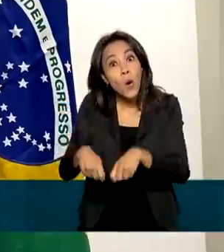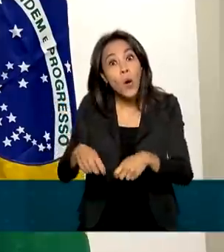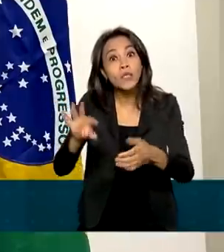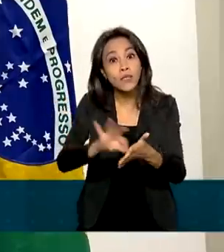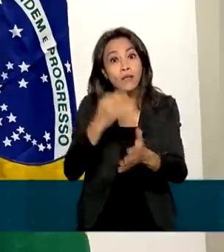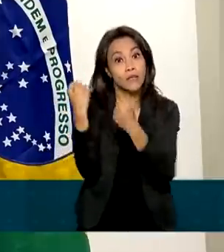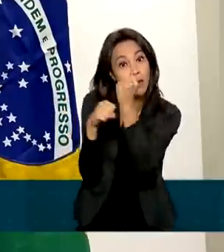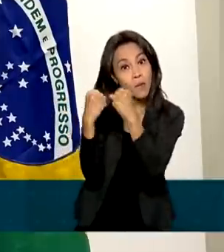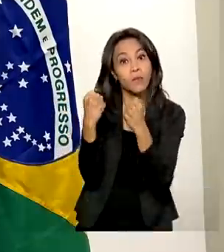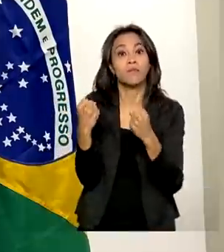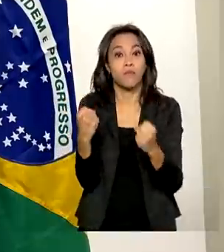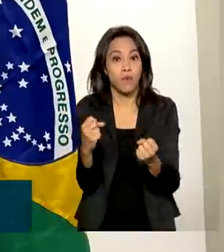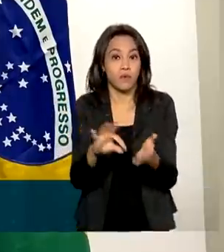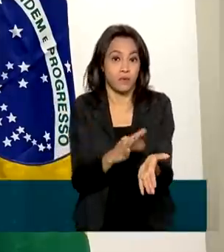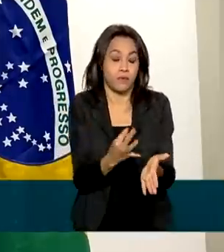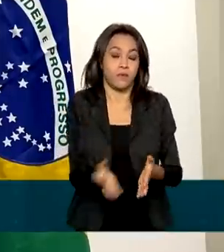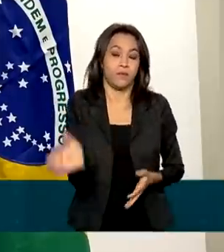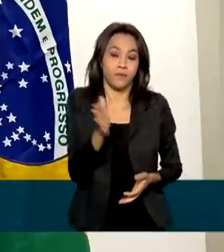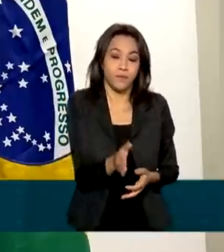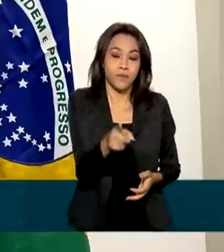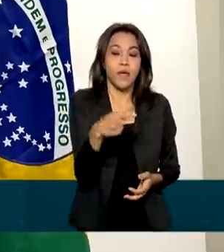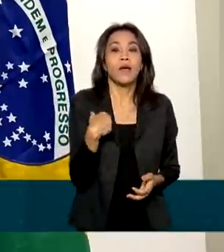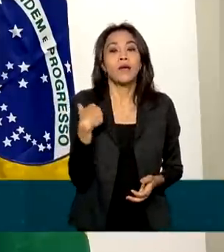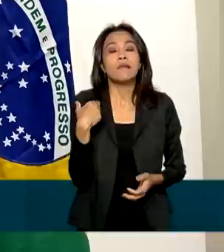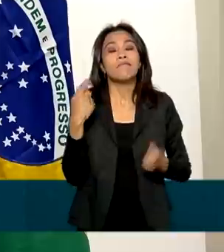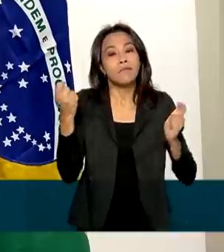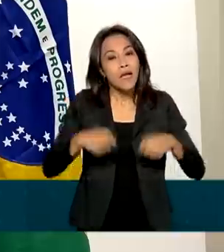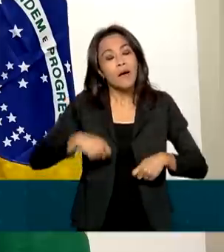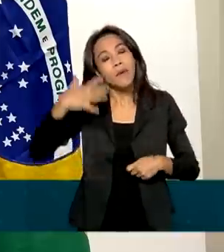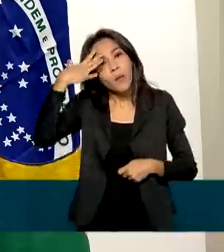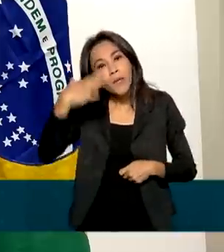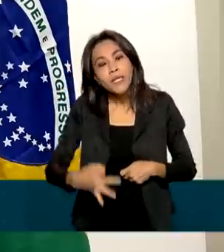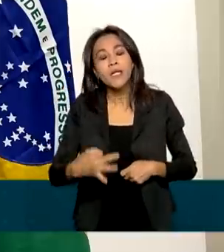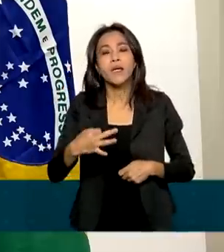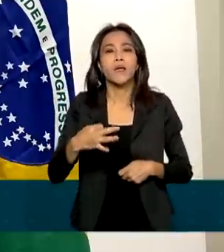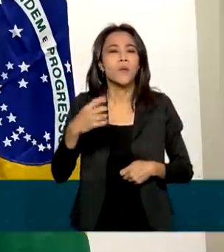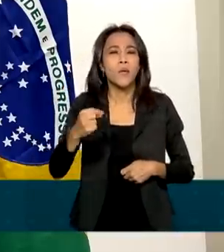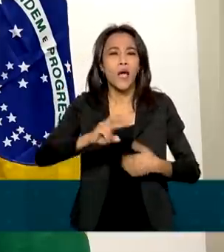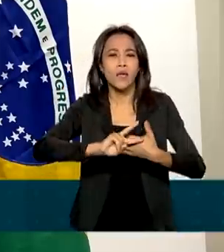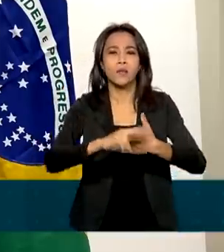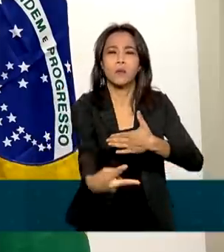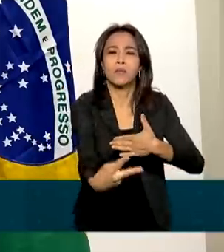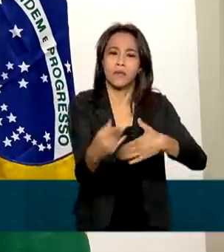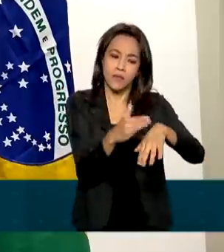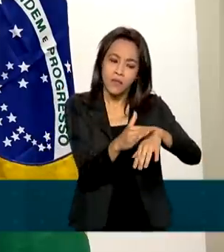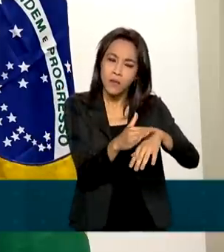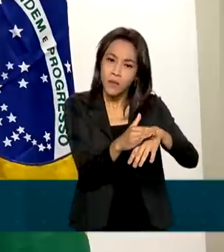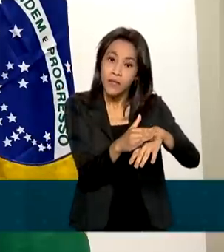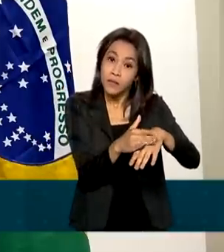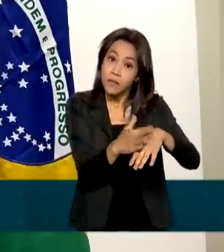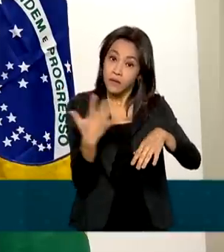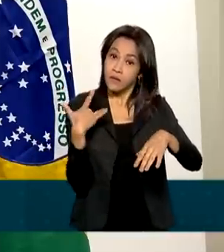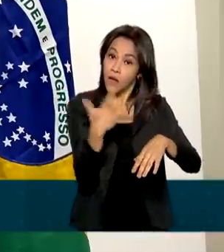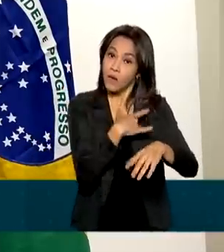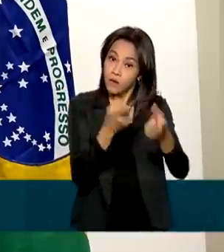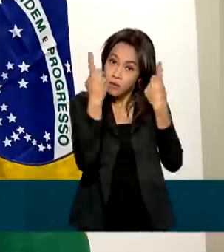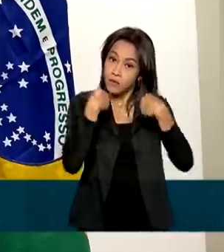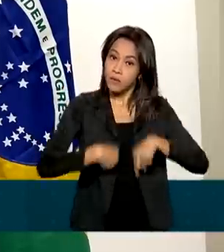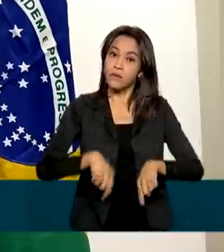longo das aulas, é possível compreender as consequências e o impacto dessa doença, sobre a saúde do indivíduo,